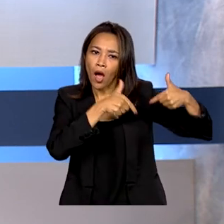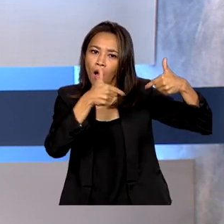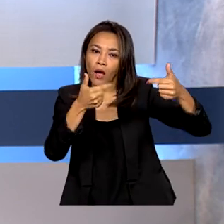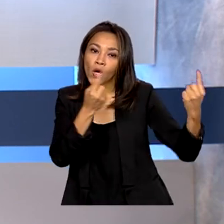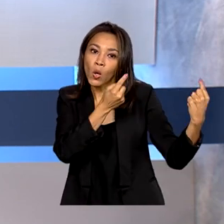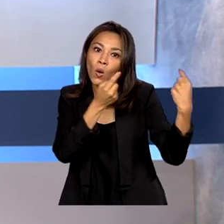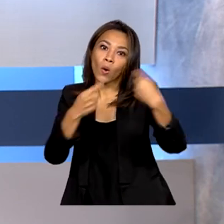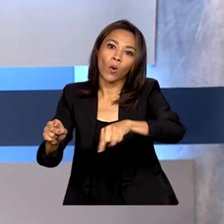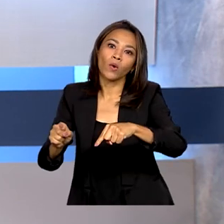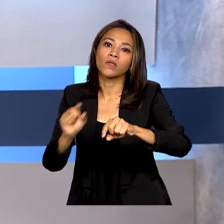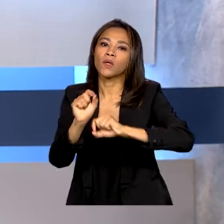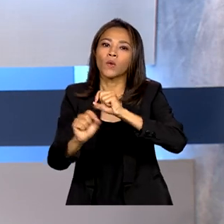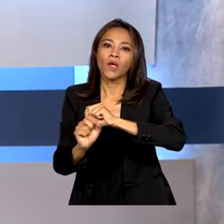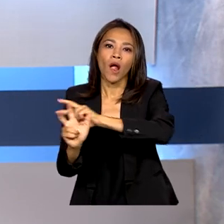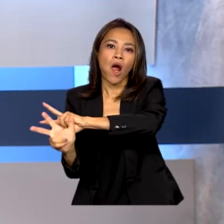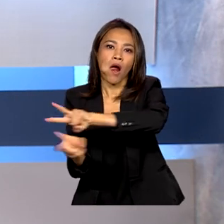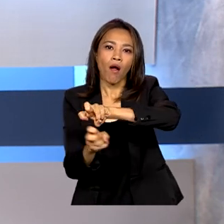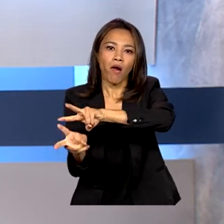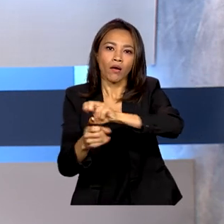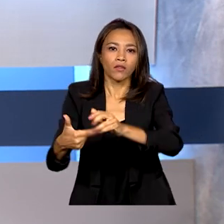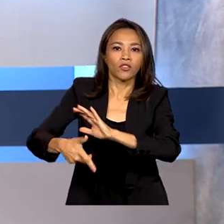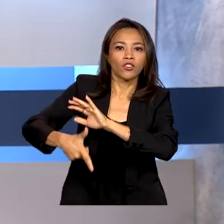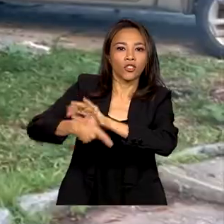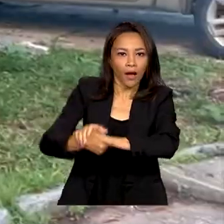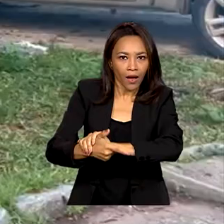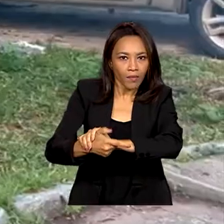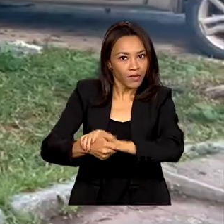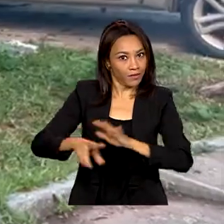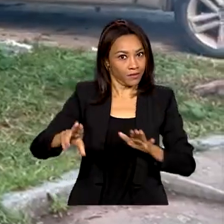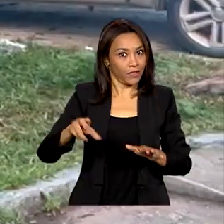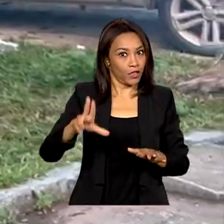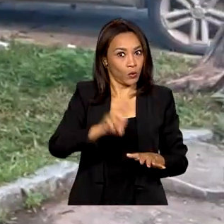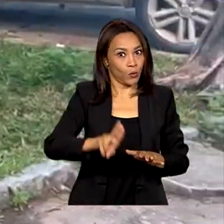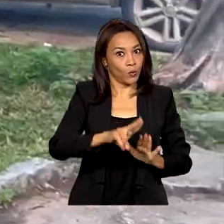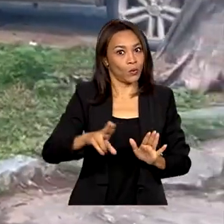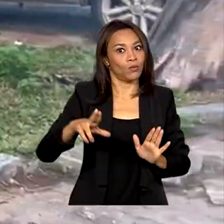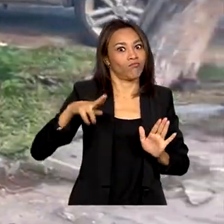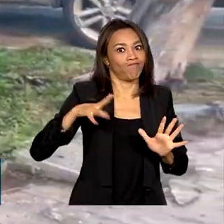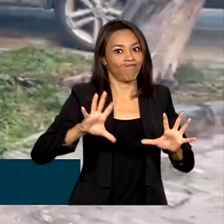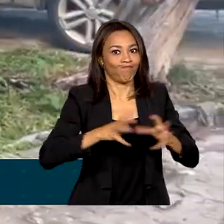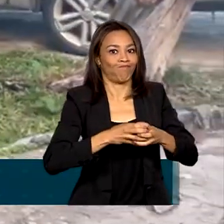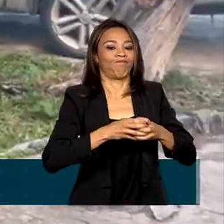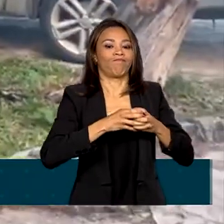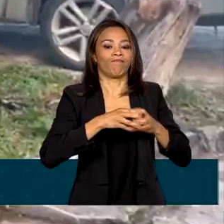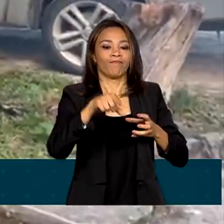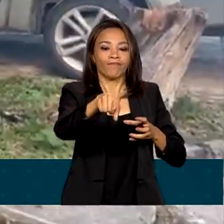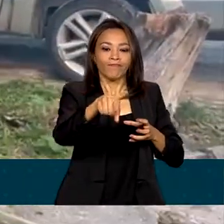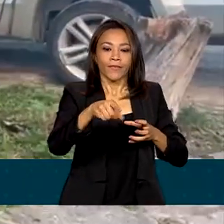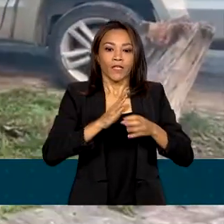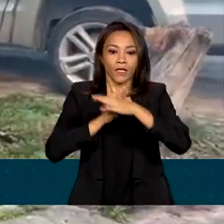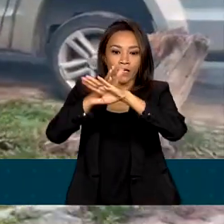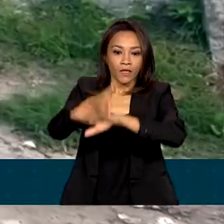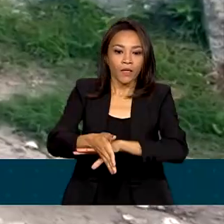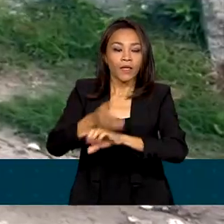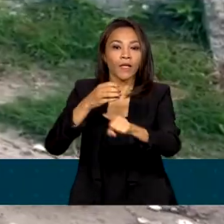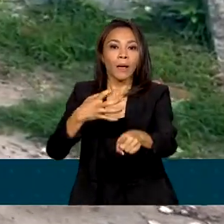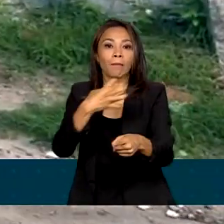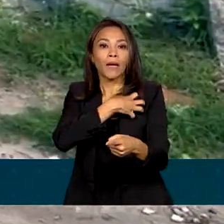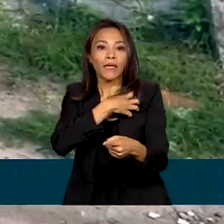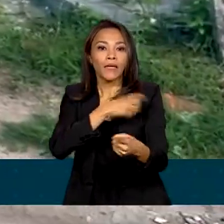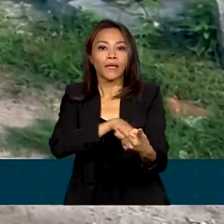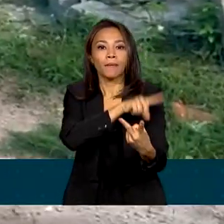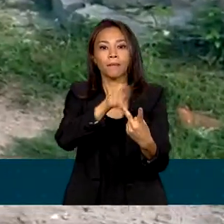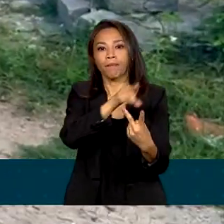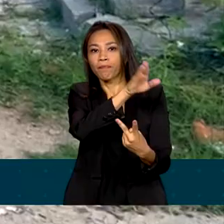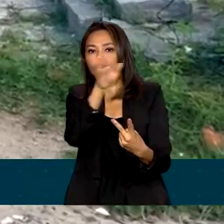tráfico internacional de armas de uso restrito. Policiais federais cumprem mandados de busca e apreensão na Bahia e no Paraná.